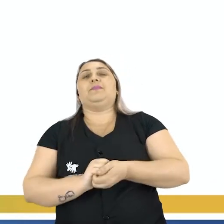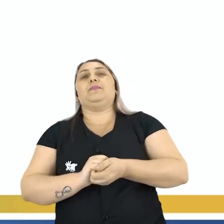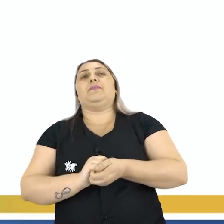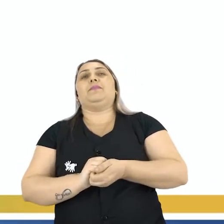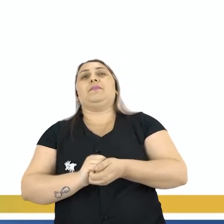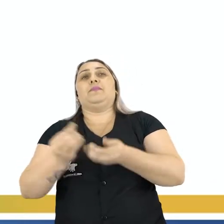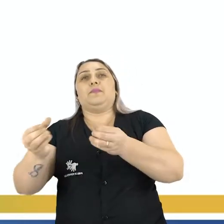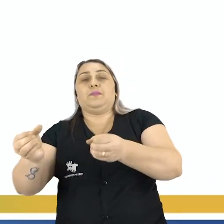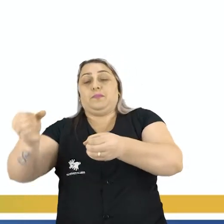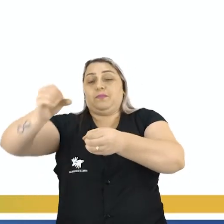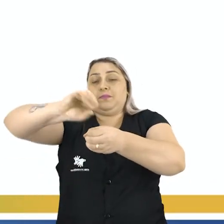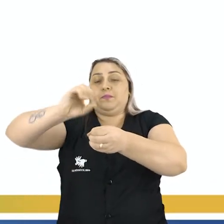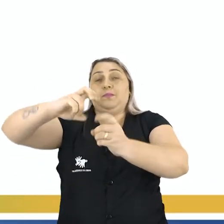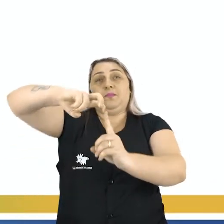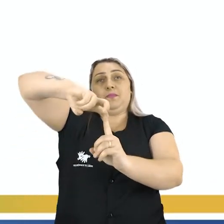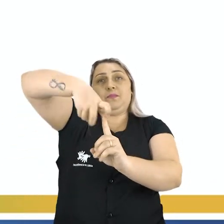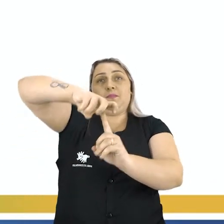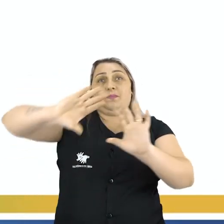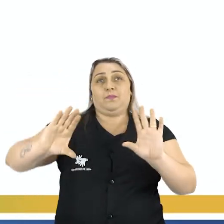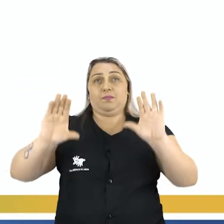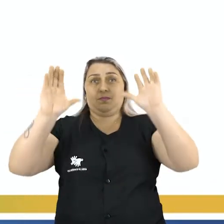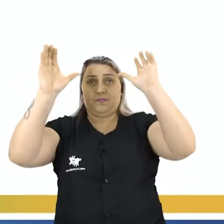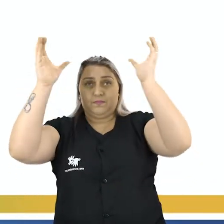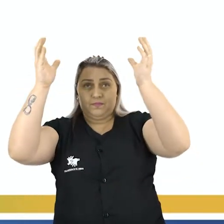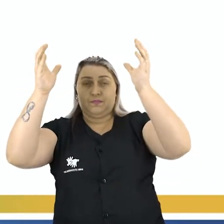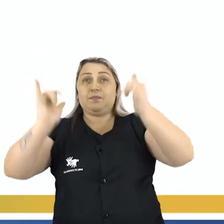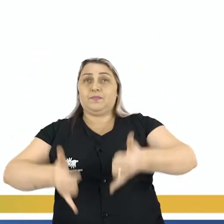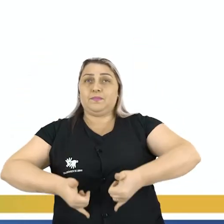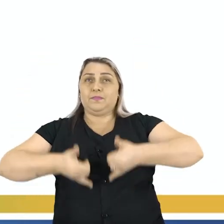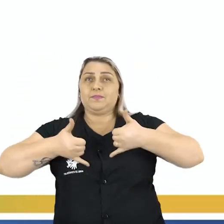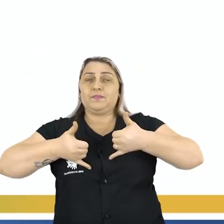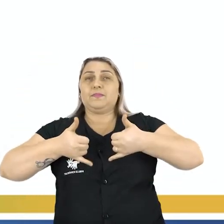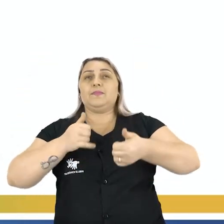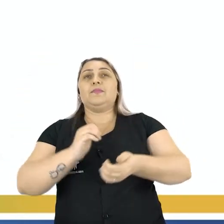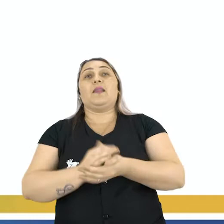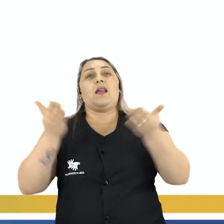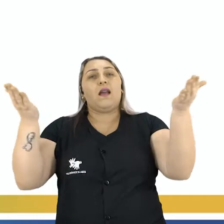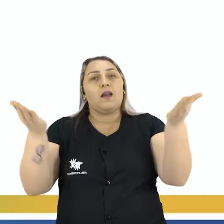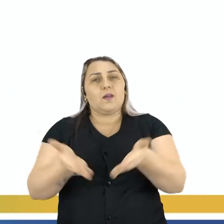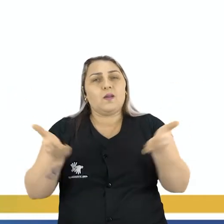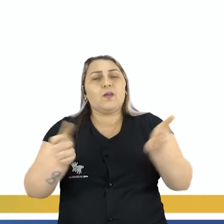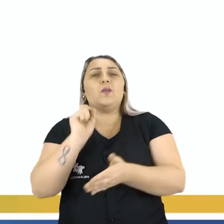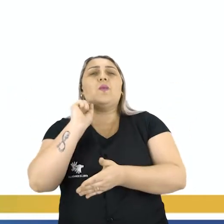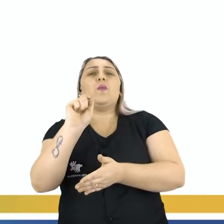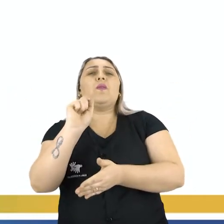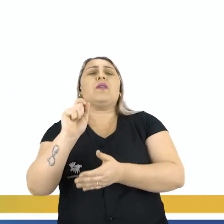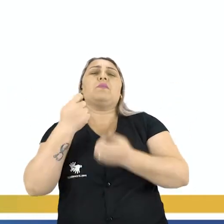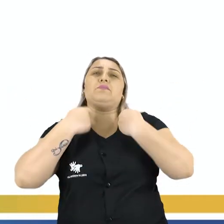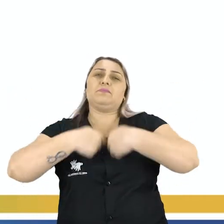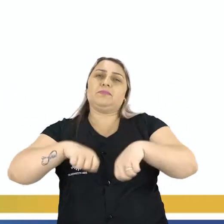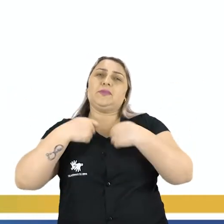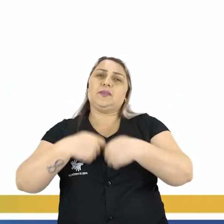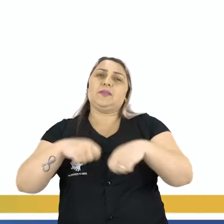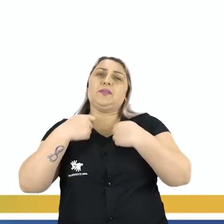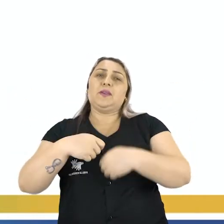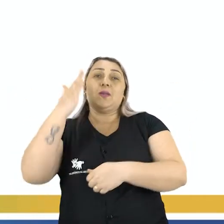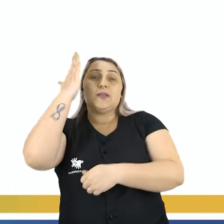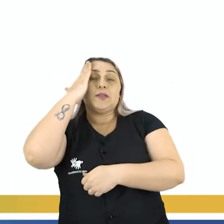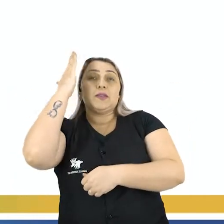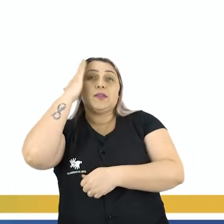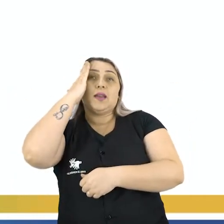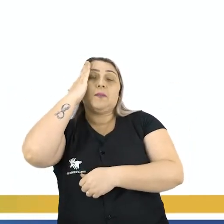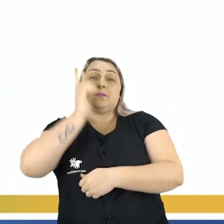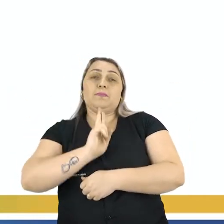Para servir refrigerante na festa dela, né? Na festa de aniversário Agora o que que eu preciso solucionar